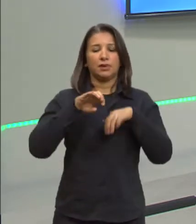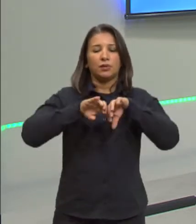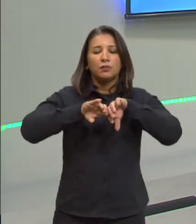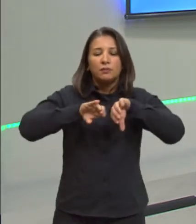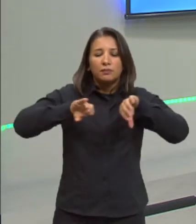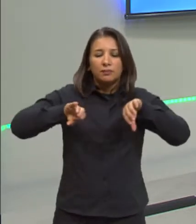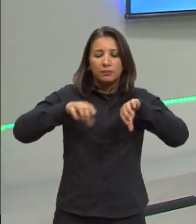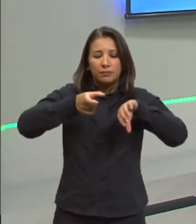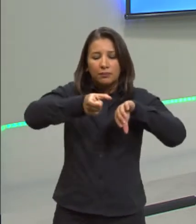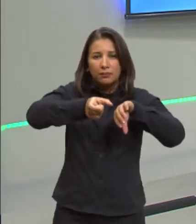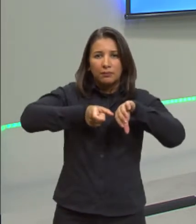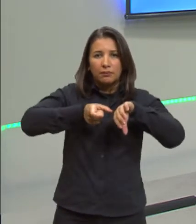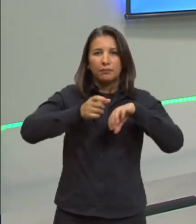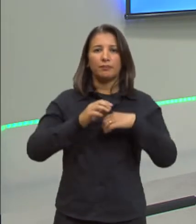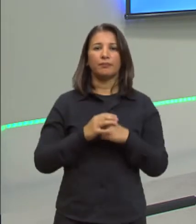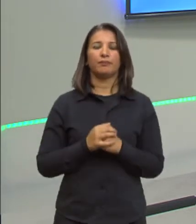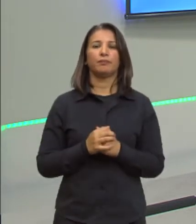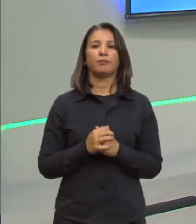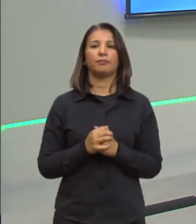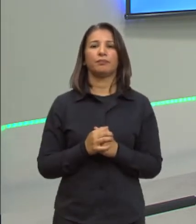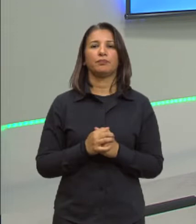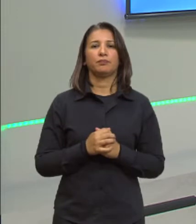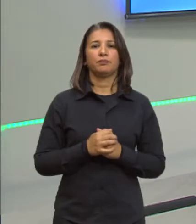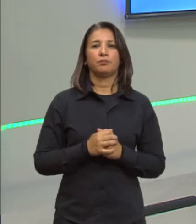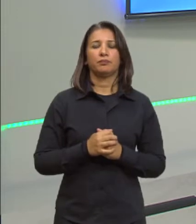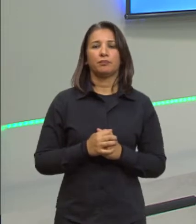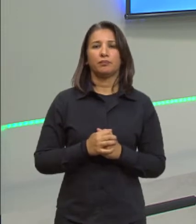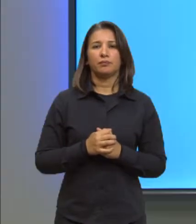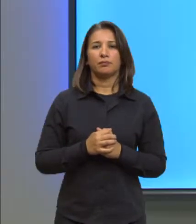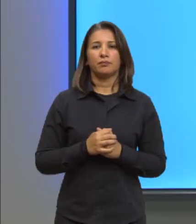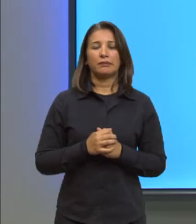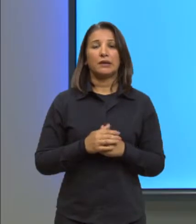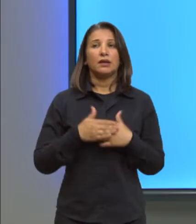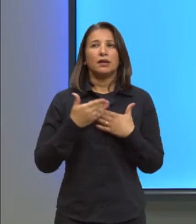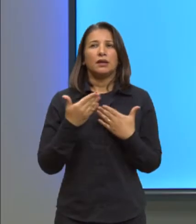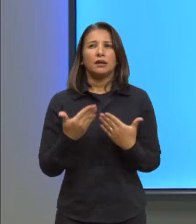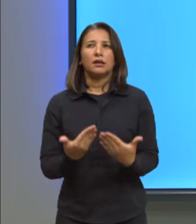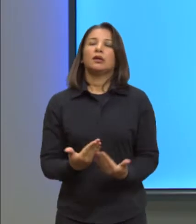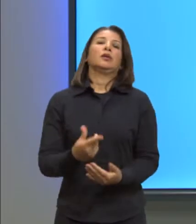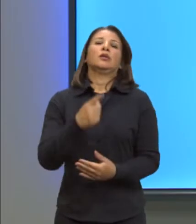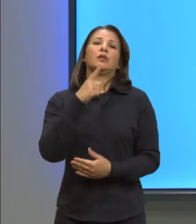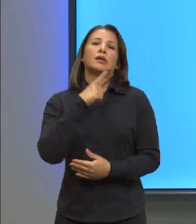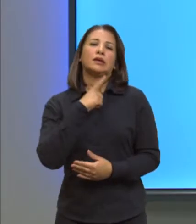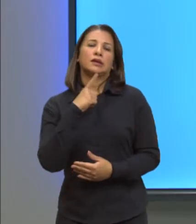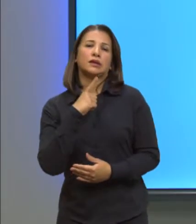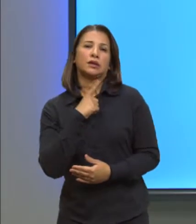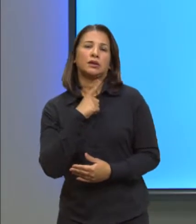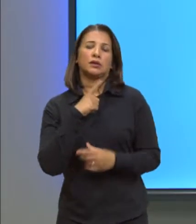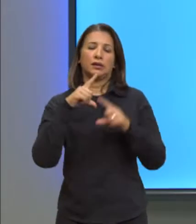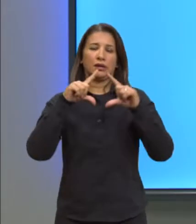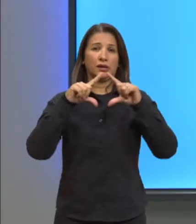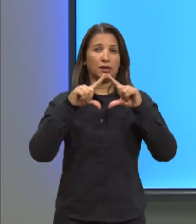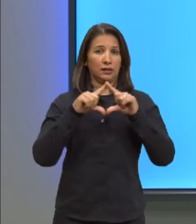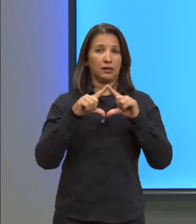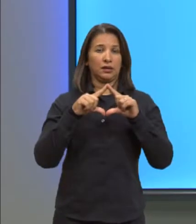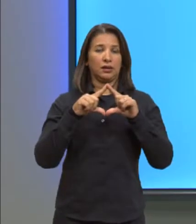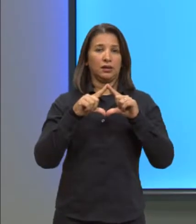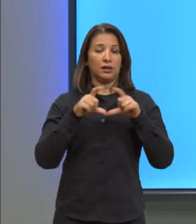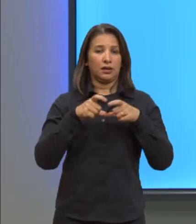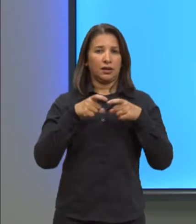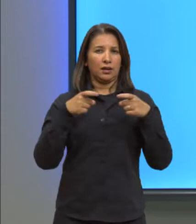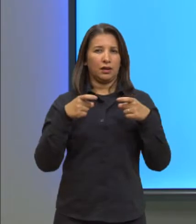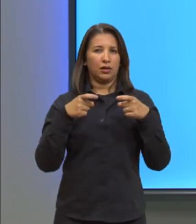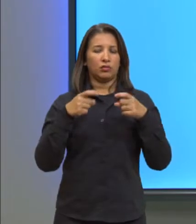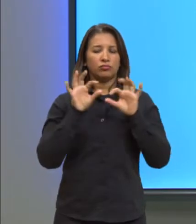acidentes. Pode passar, por favor. Então, aqui nós temos a dilatação linear